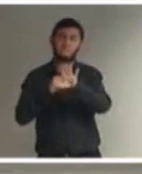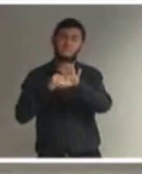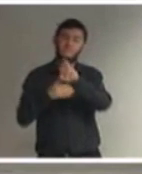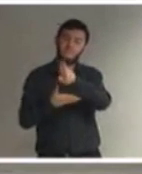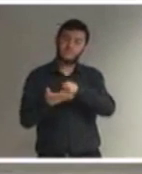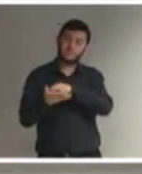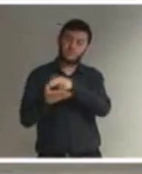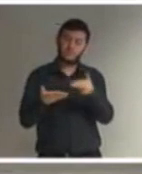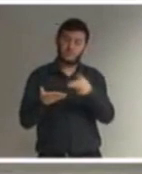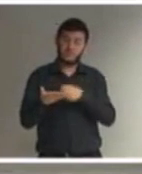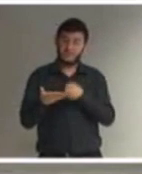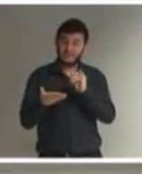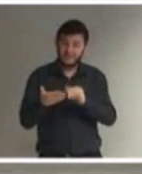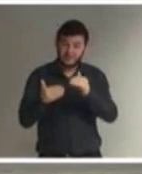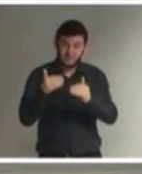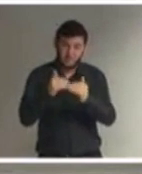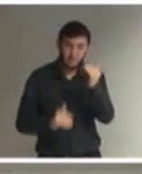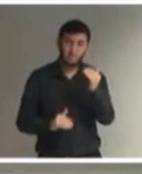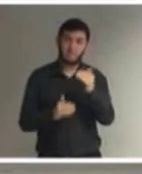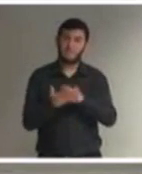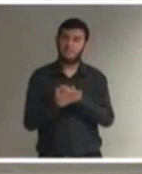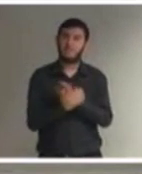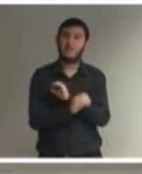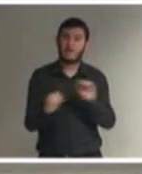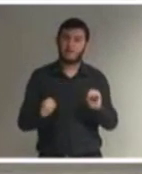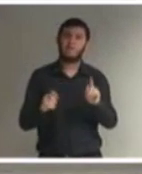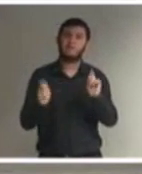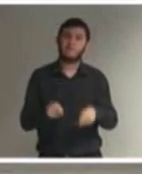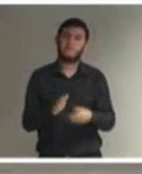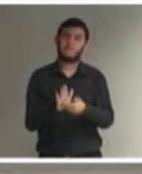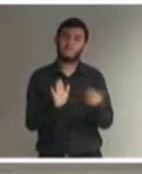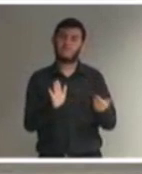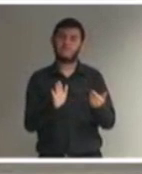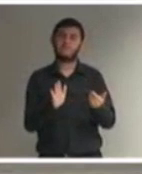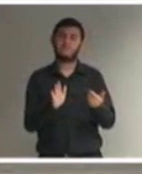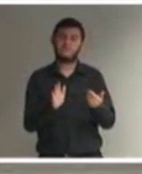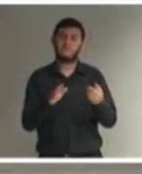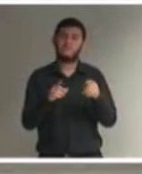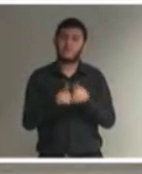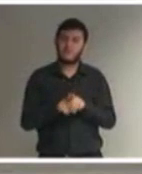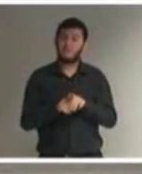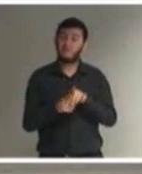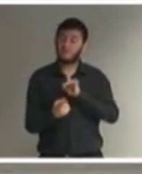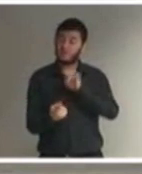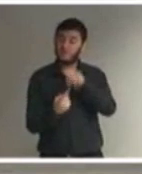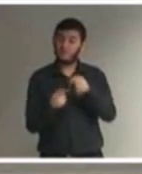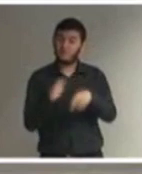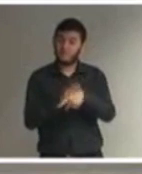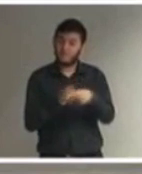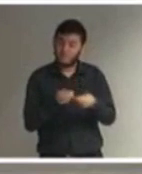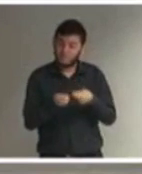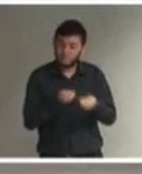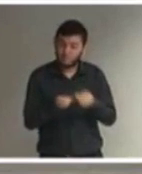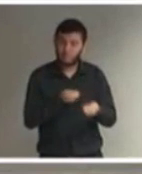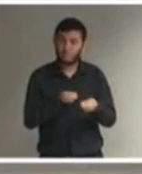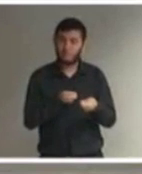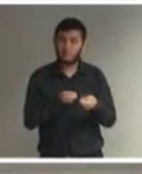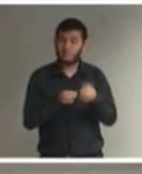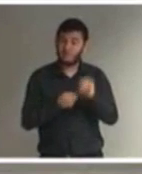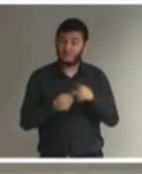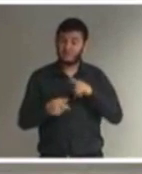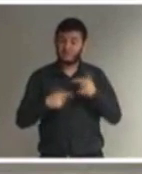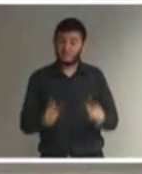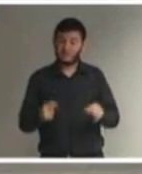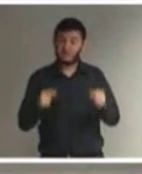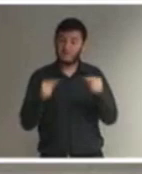expurgadas do ordenamento jurídico por um controle de convencionalidade. Elas não estarão de acordo